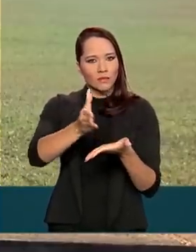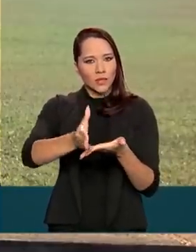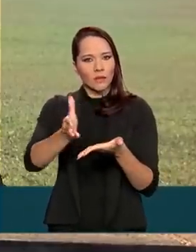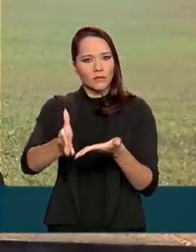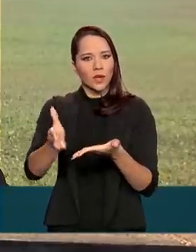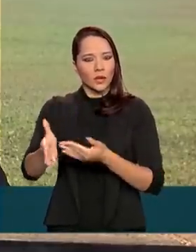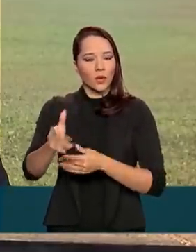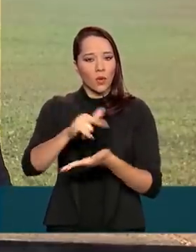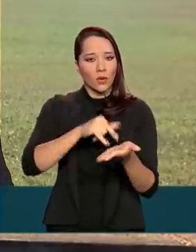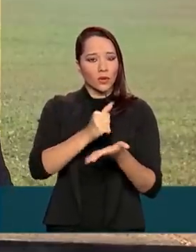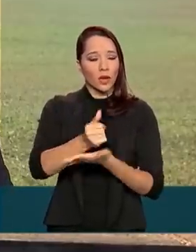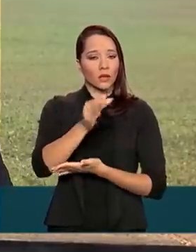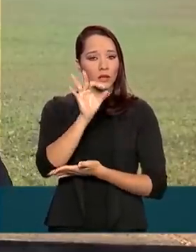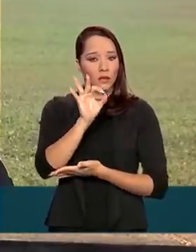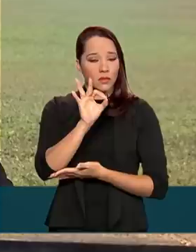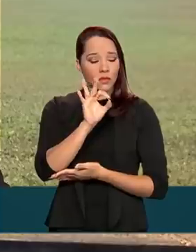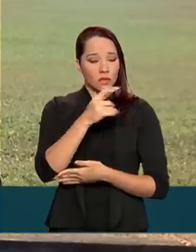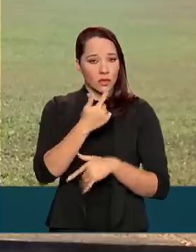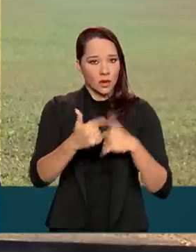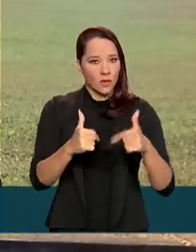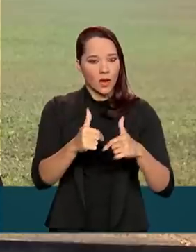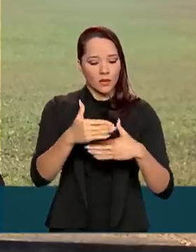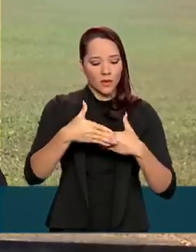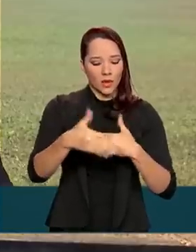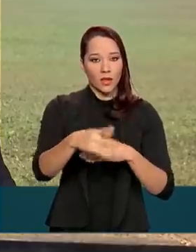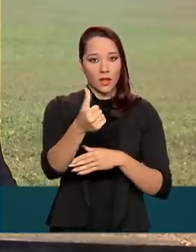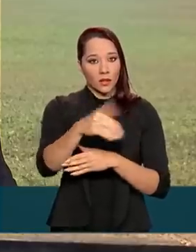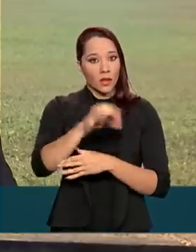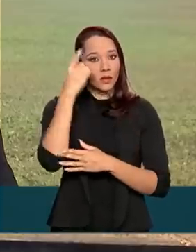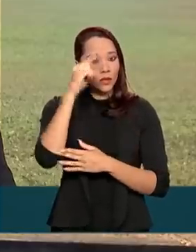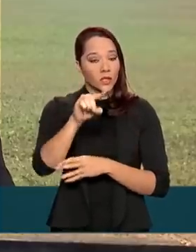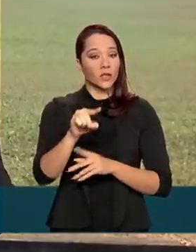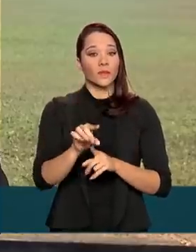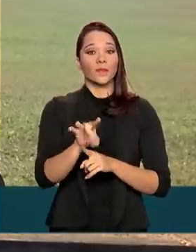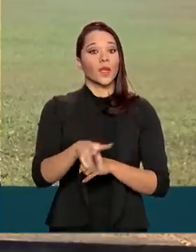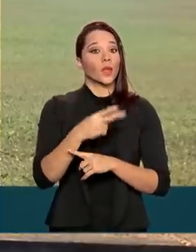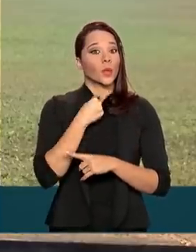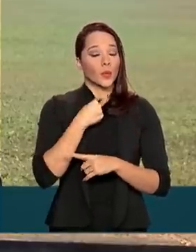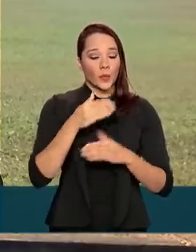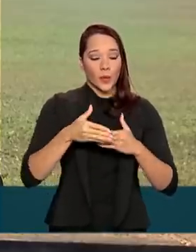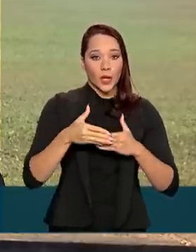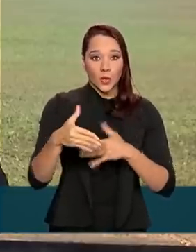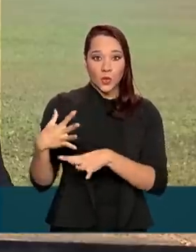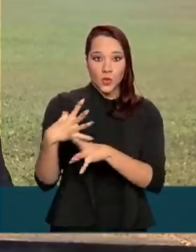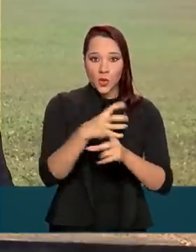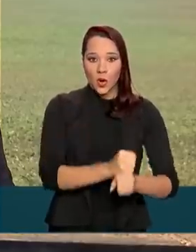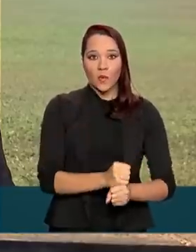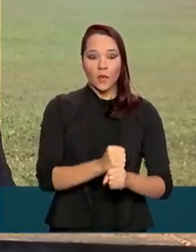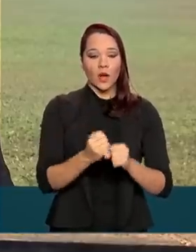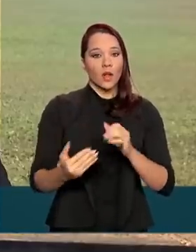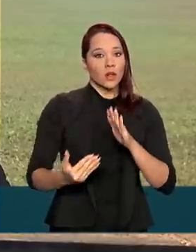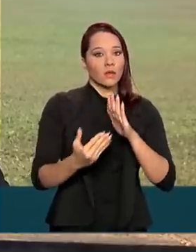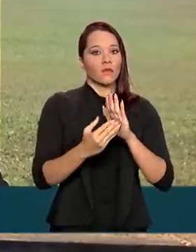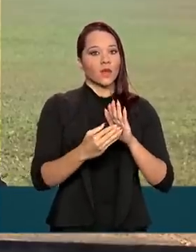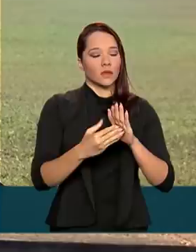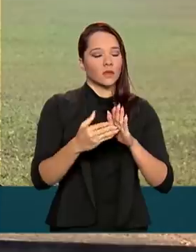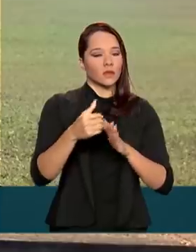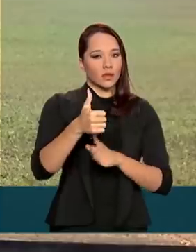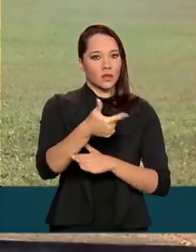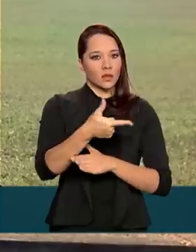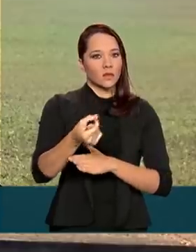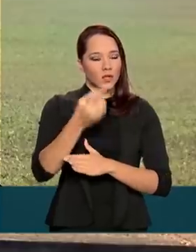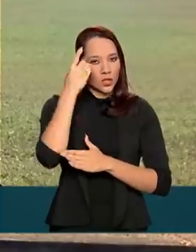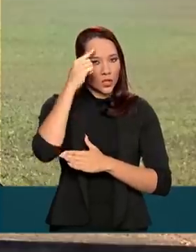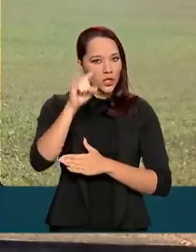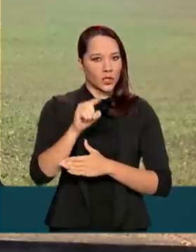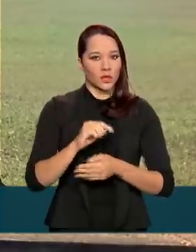em períodos intercalados de até 10 dias, não podendo esse período somar o limite total de até 120